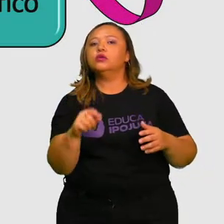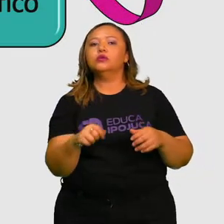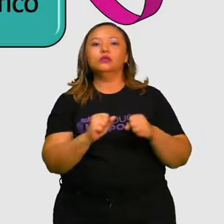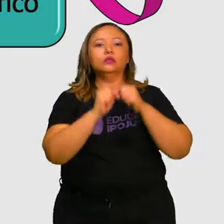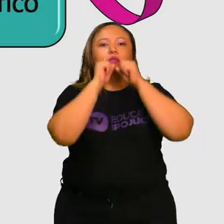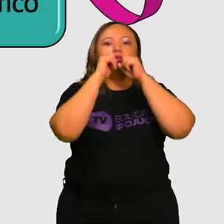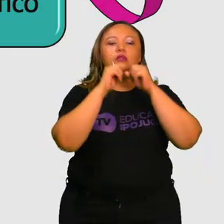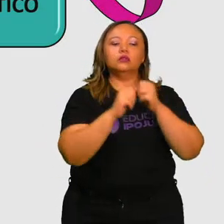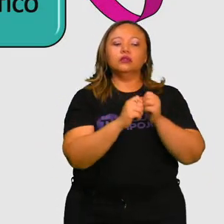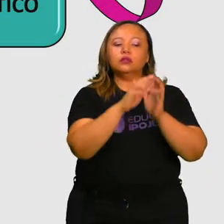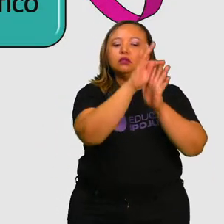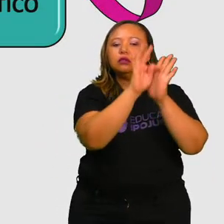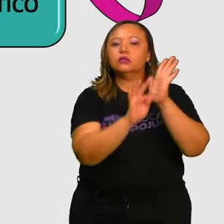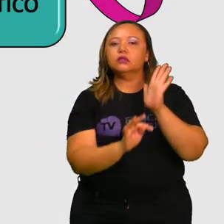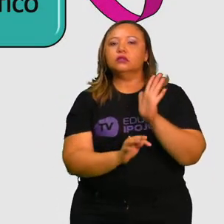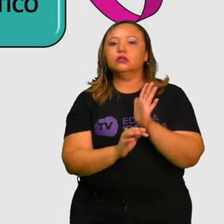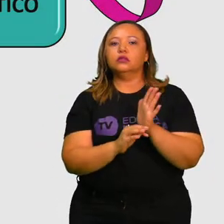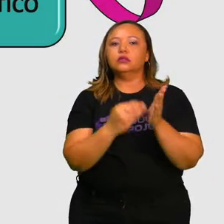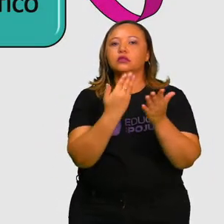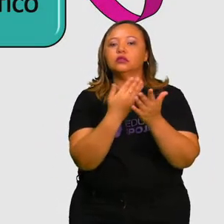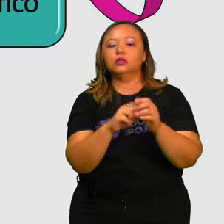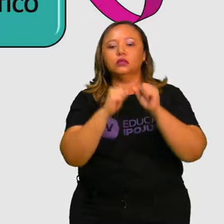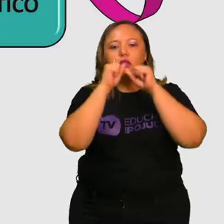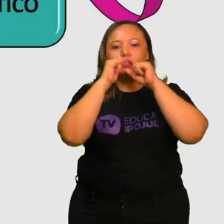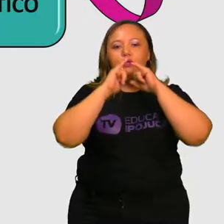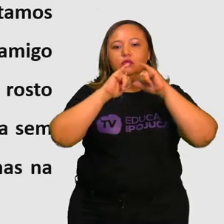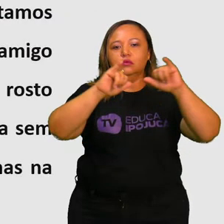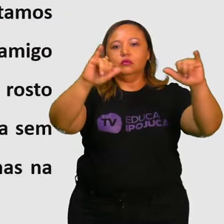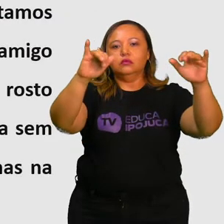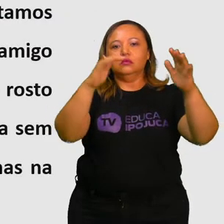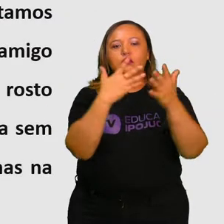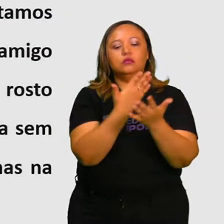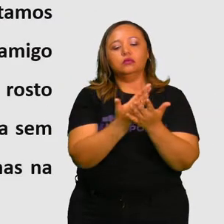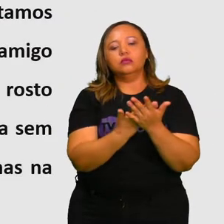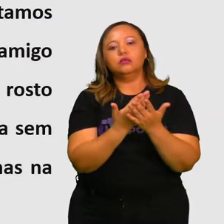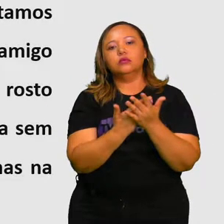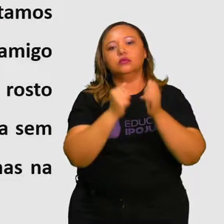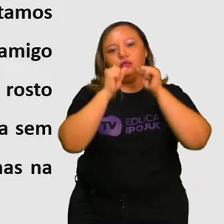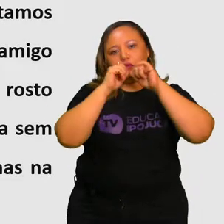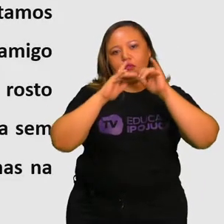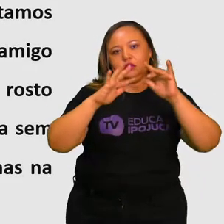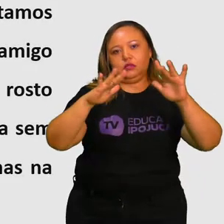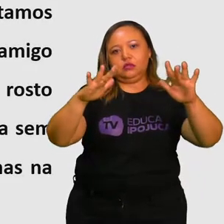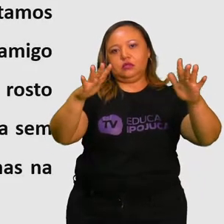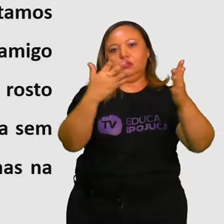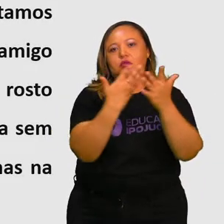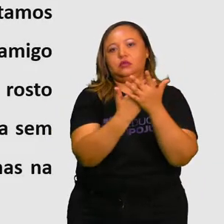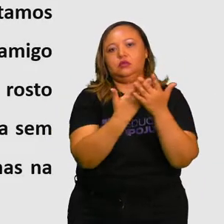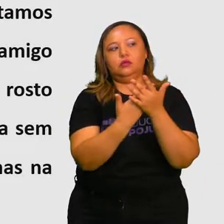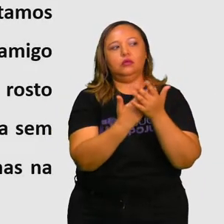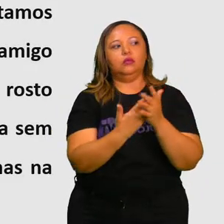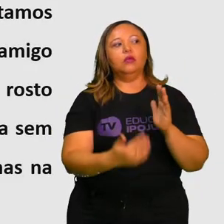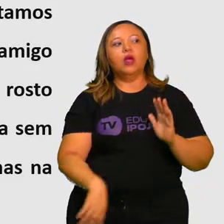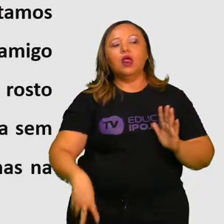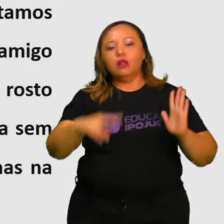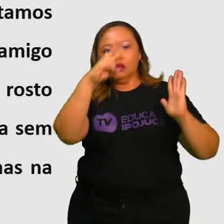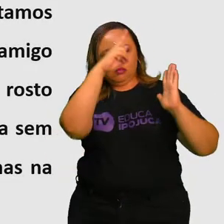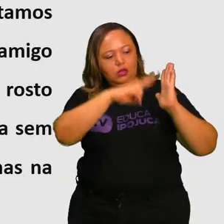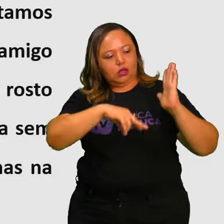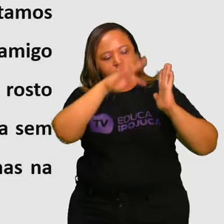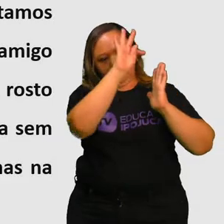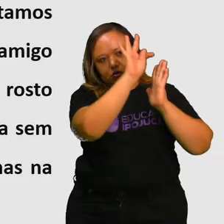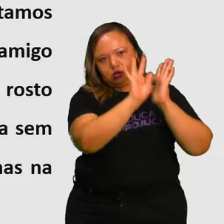divulgam o estudo científico acerca desse tema. Vamos ler esse texto comigo, me acompanhe, tá?